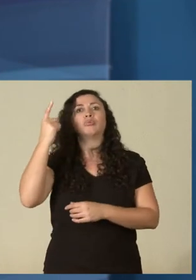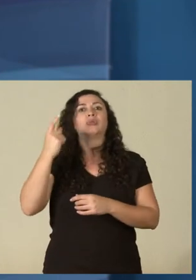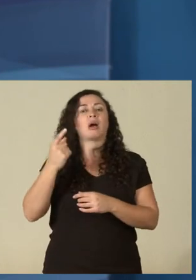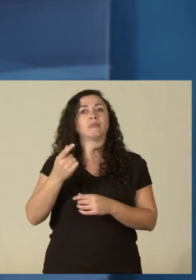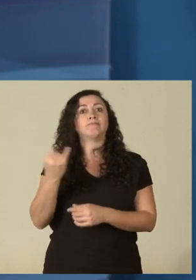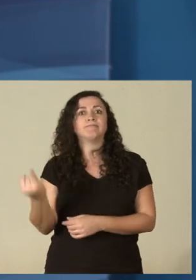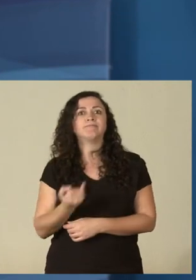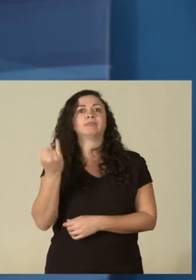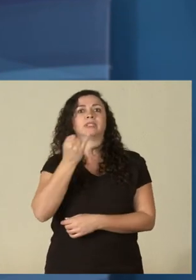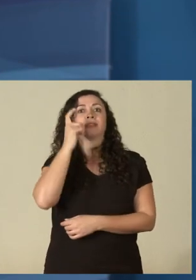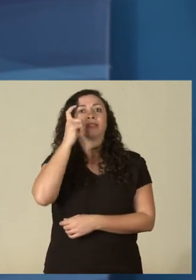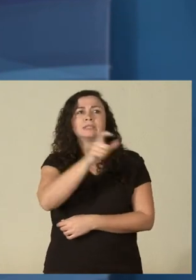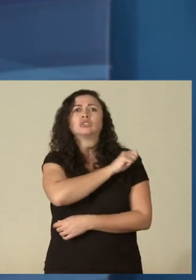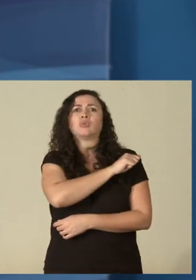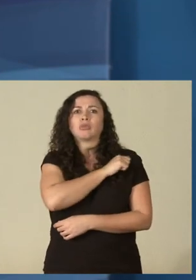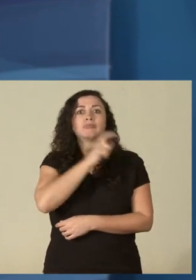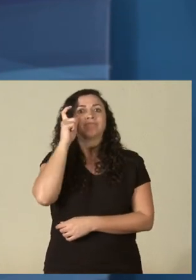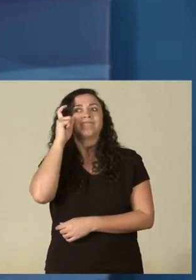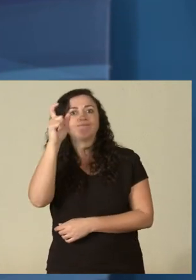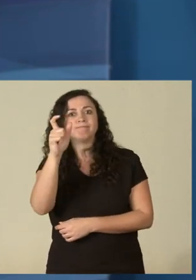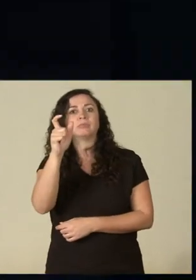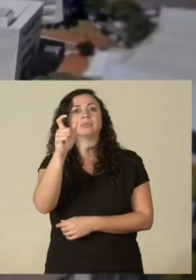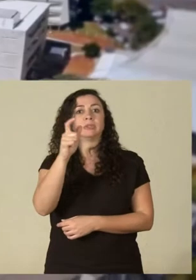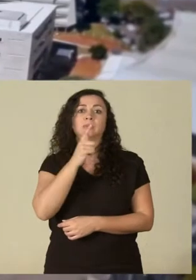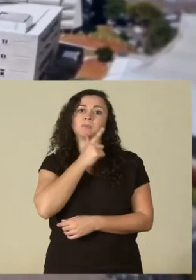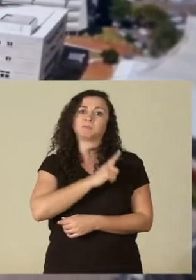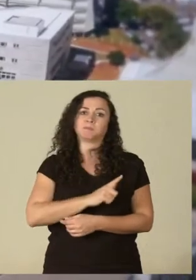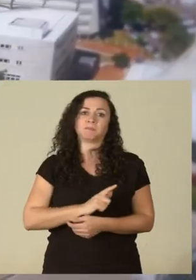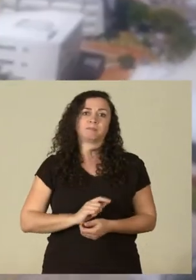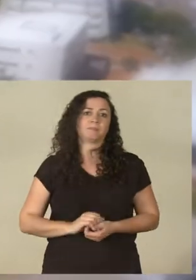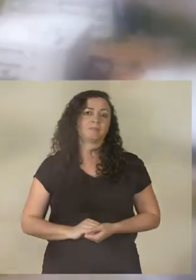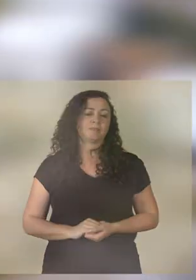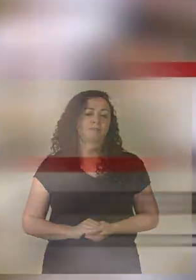a atenção e eles têm se destacado também nesse setor.